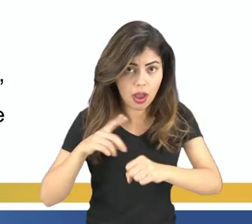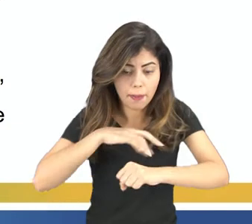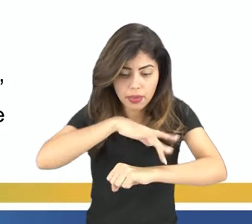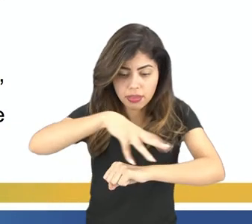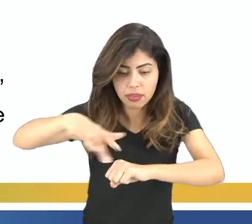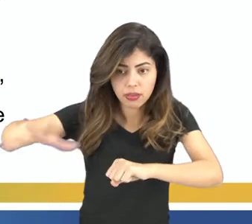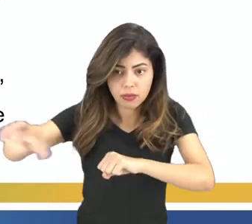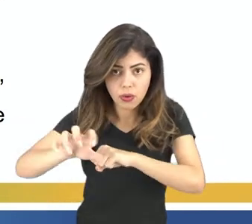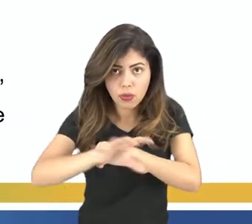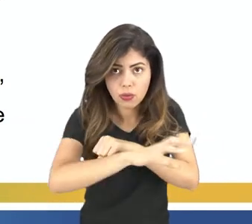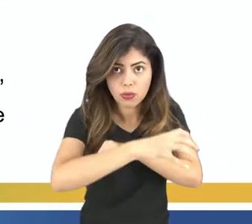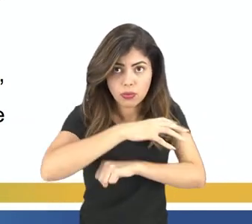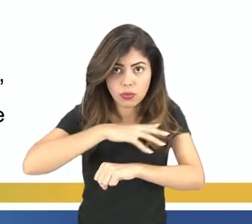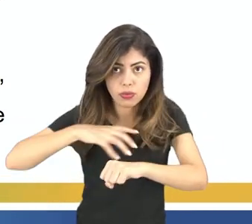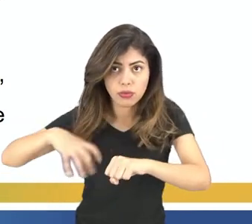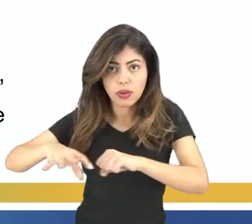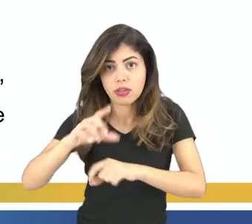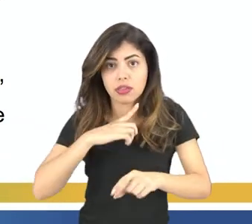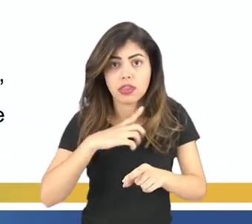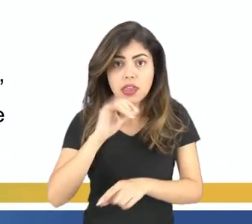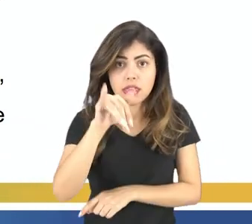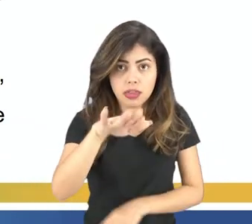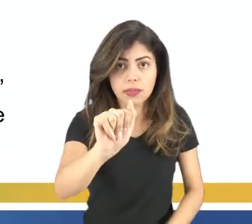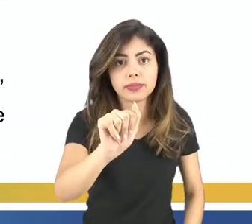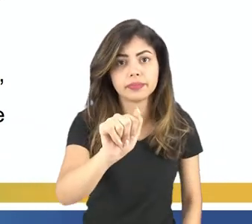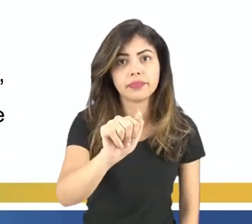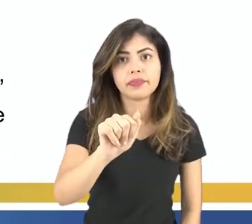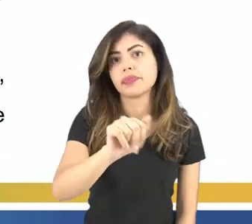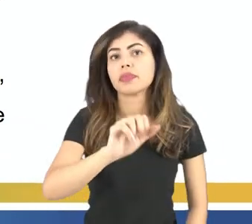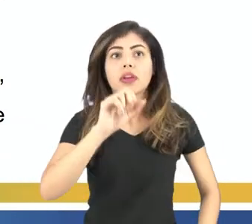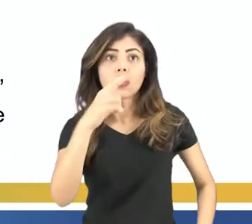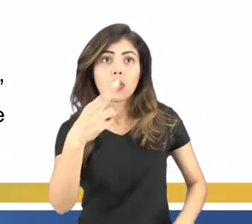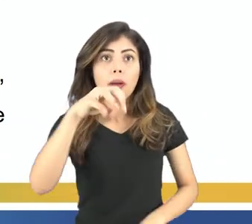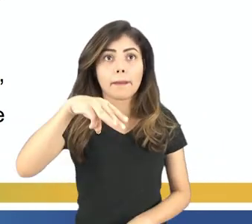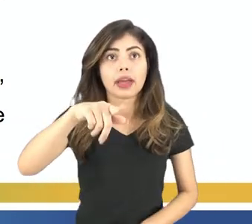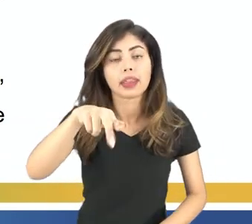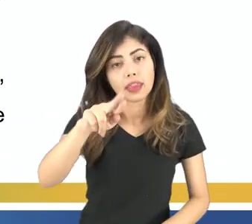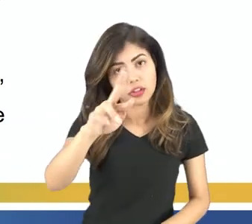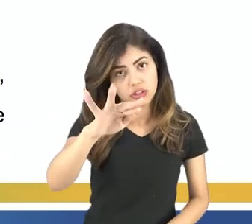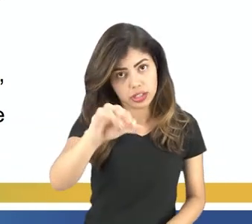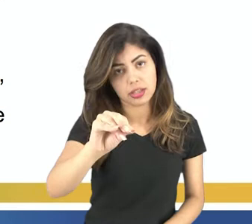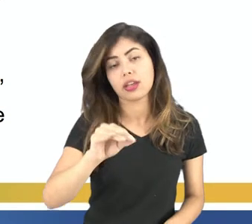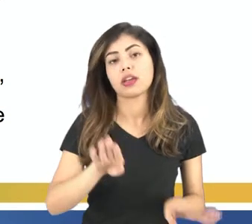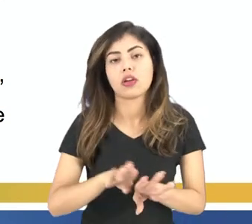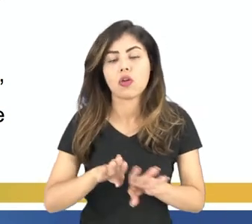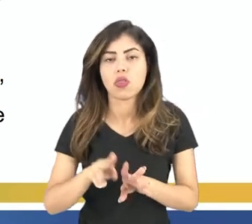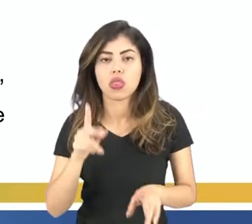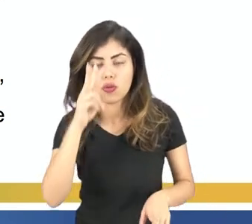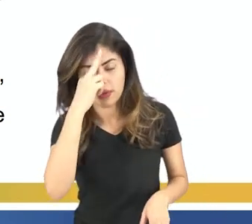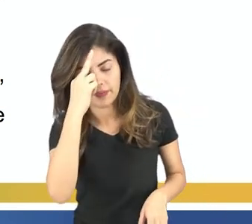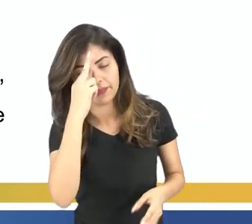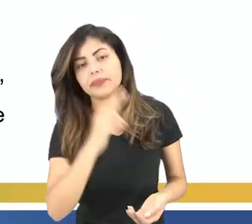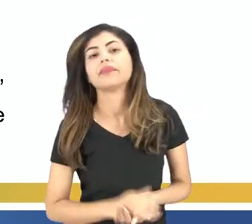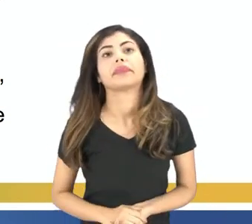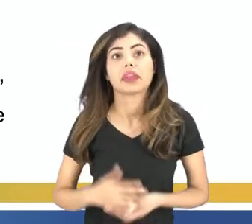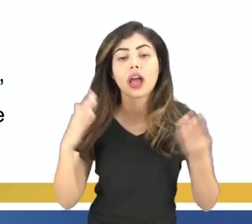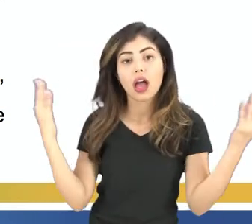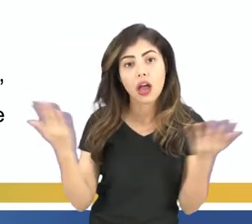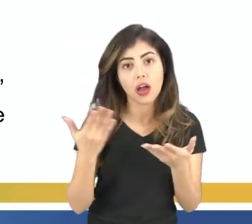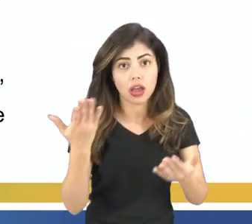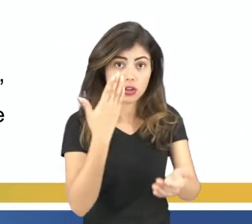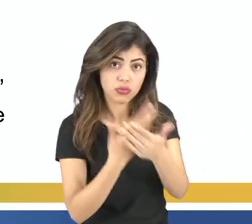deu-se o nome de imã ou magnetita, que é a pedra em seu formato natural. Agora